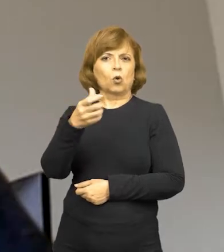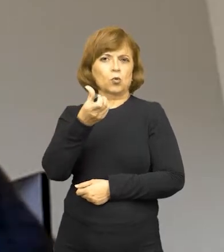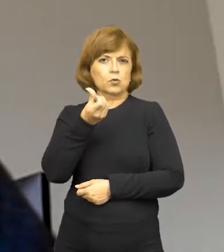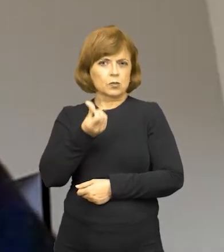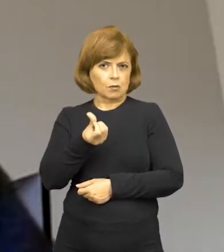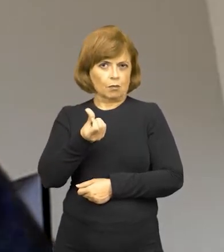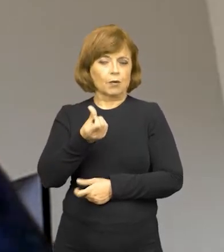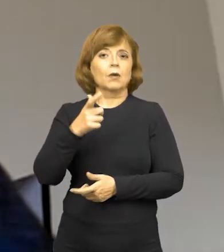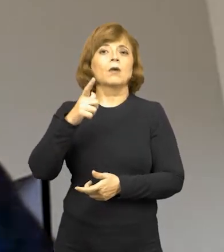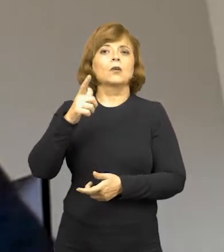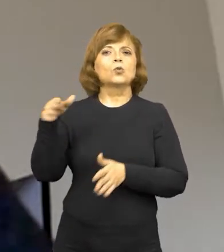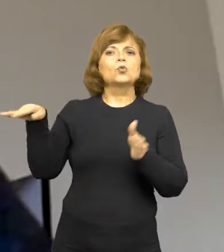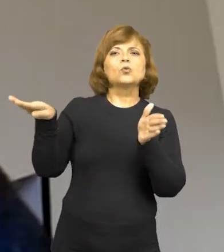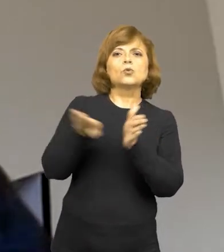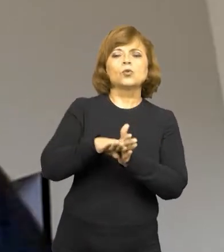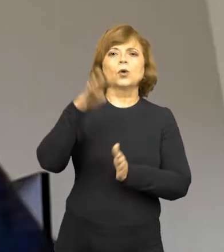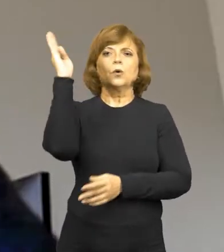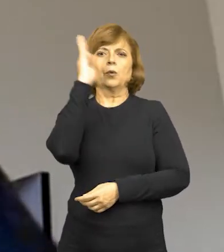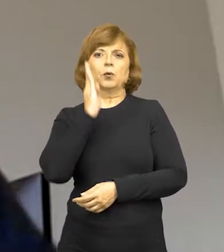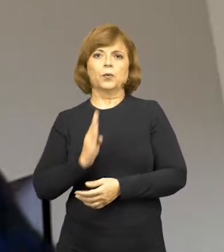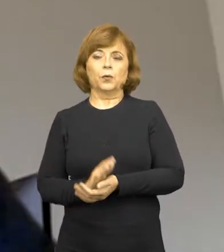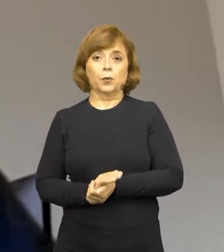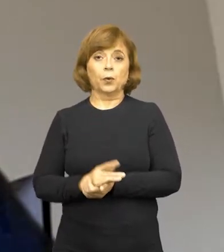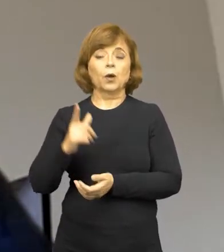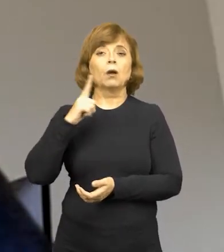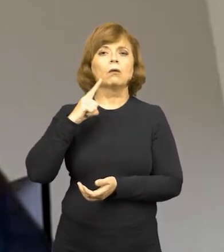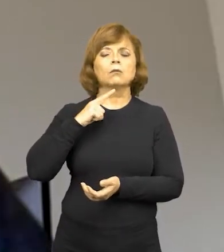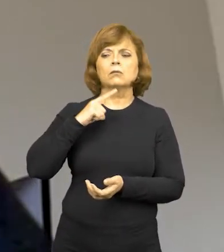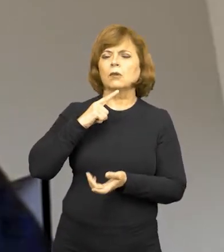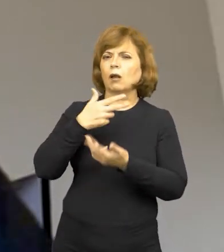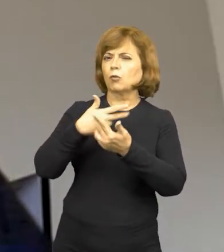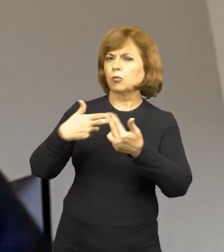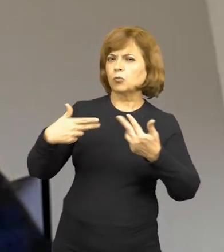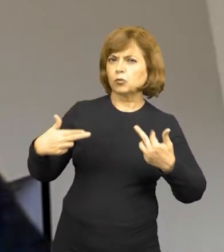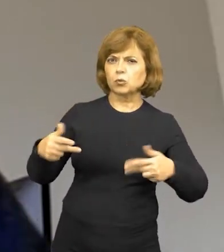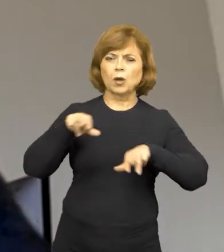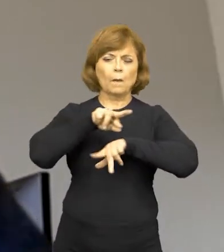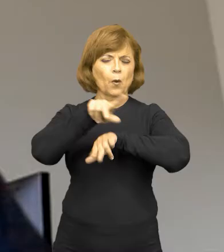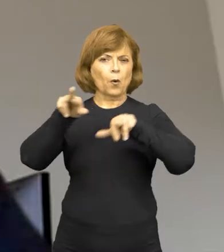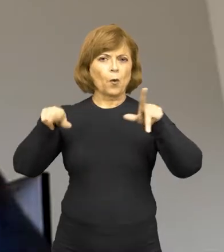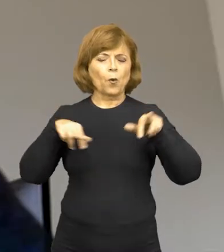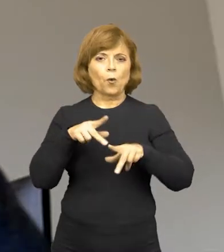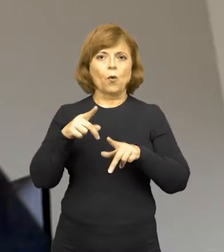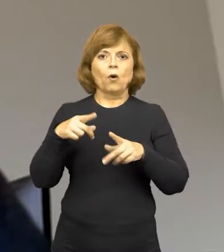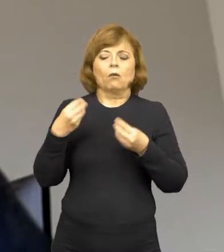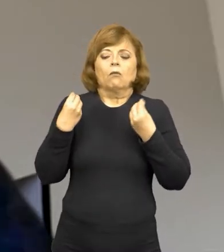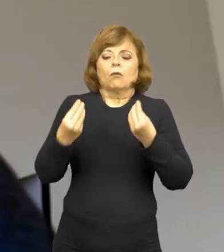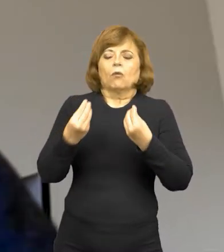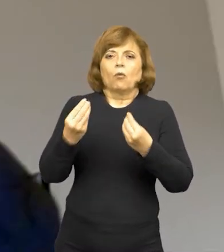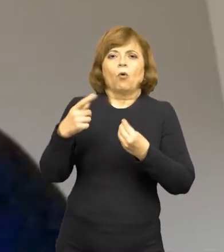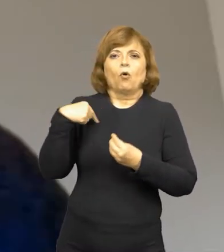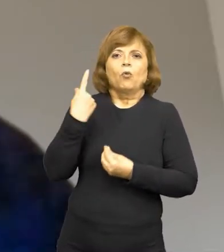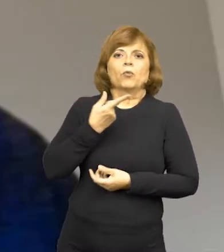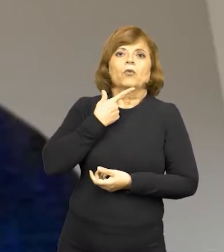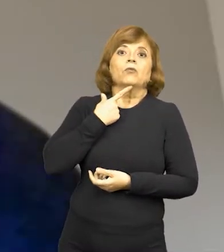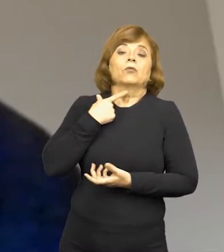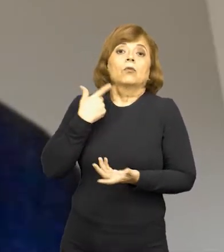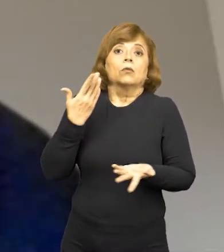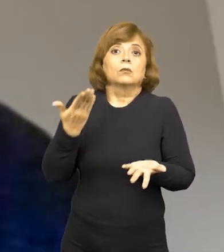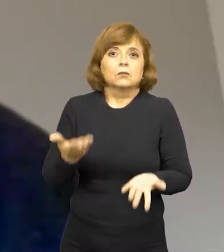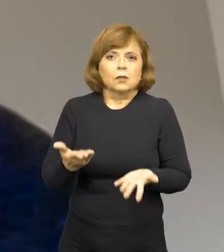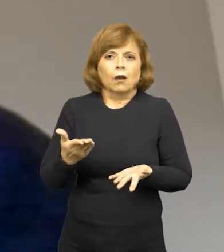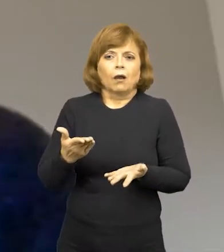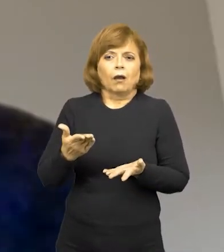Brasil. Eles têm as ordenações manuelinas, filipinas. Então, não haveria como nós pretendermos